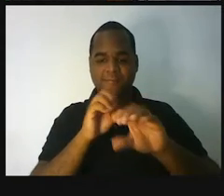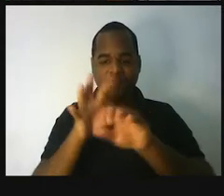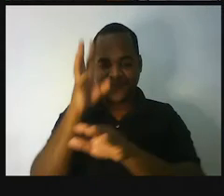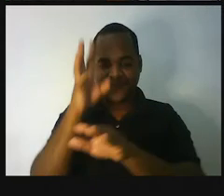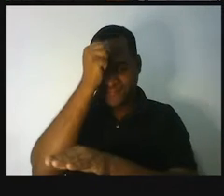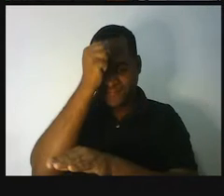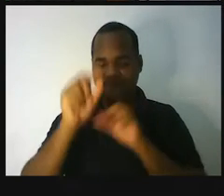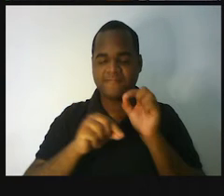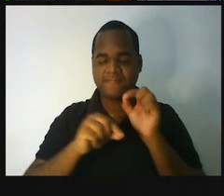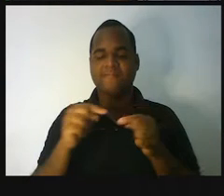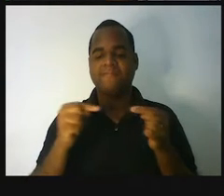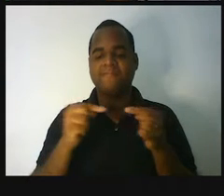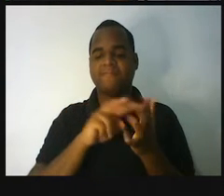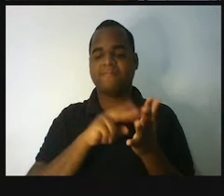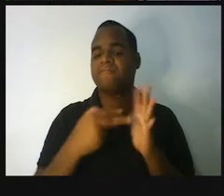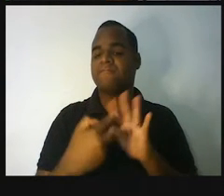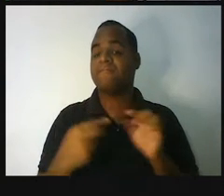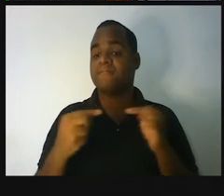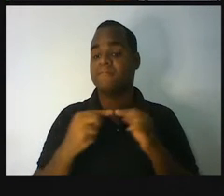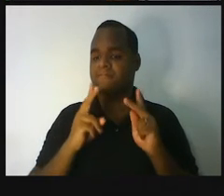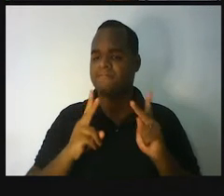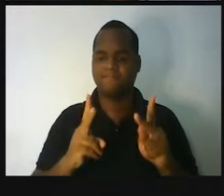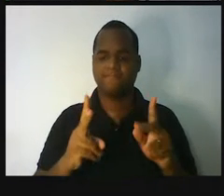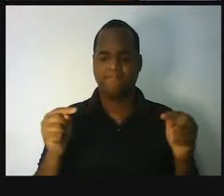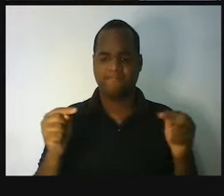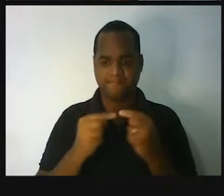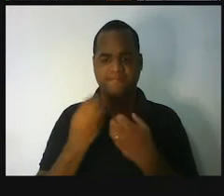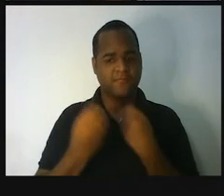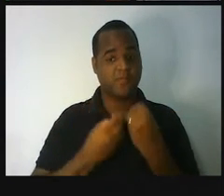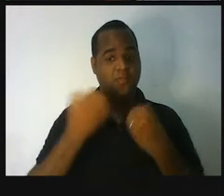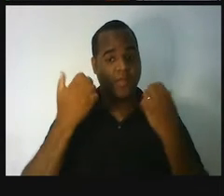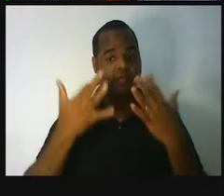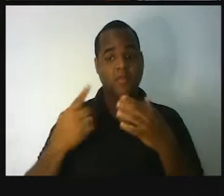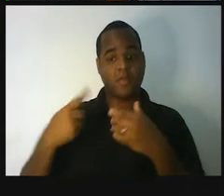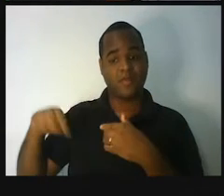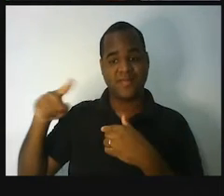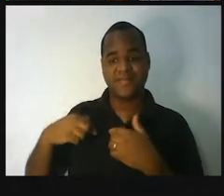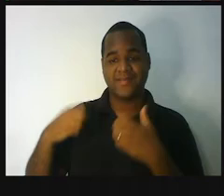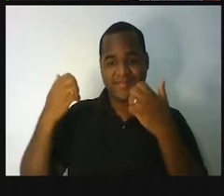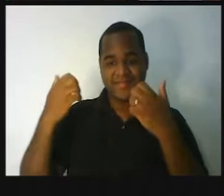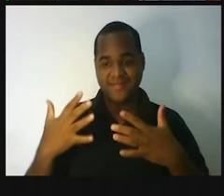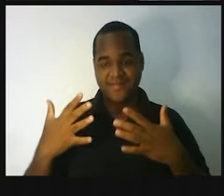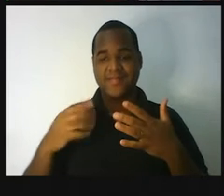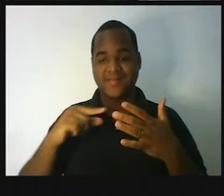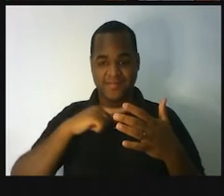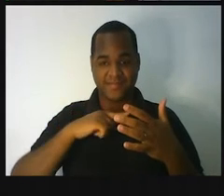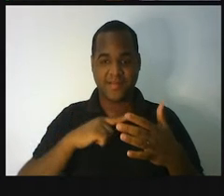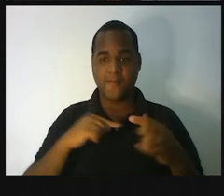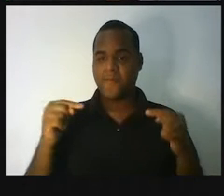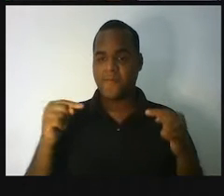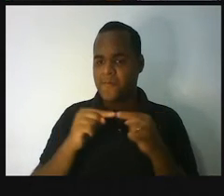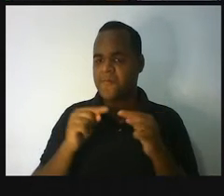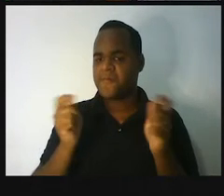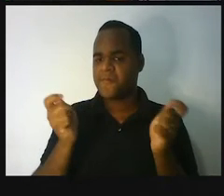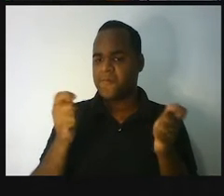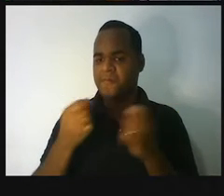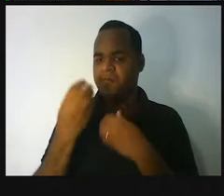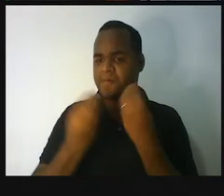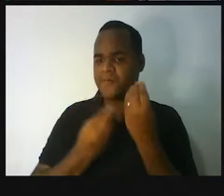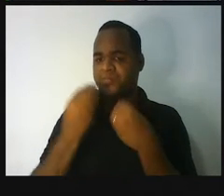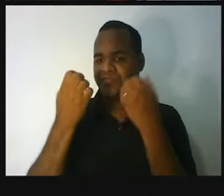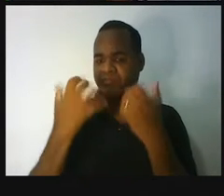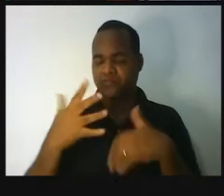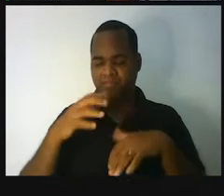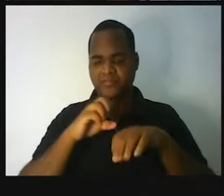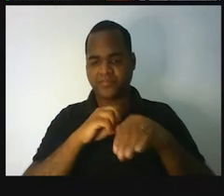vai funcionar como uma continuação da aula anterior a essa, que foi a aula de número 7. E nessa aula